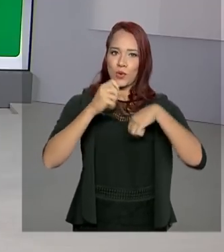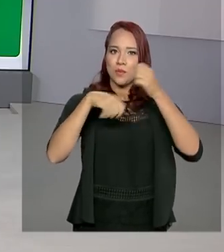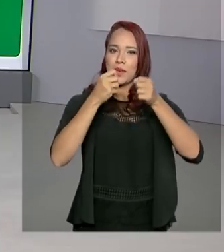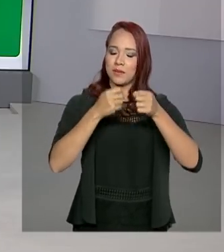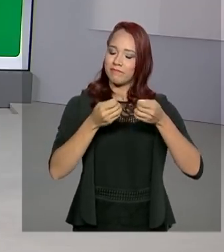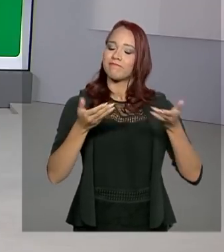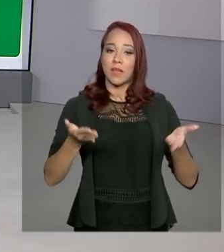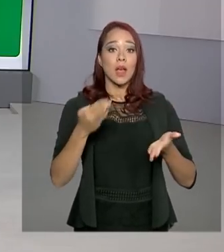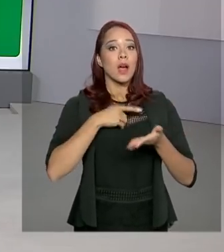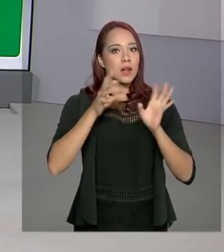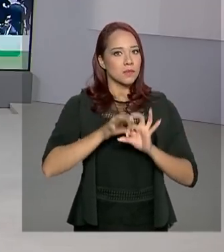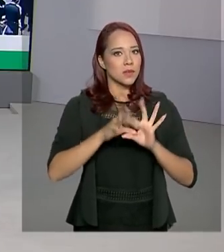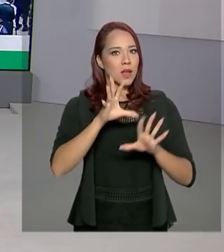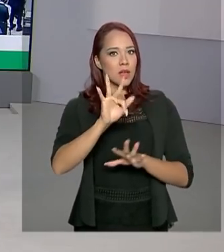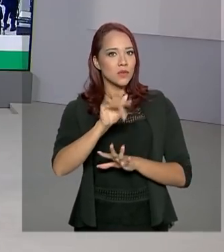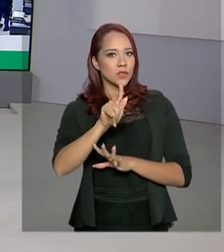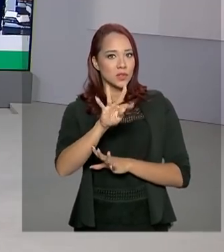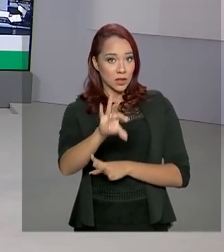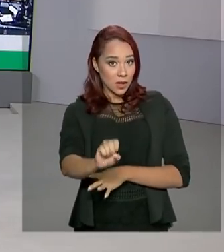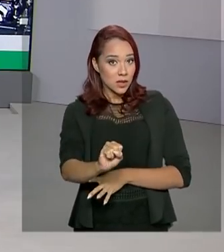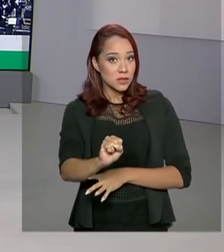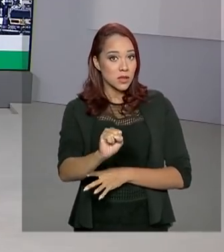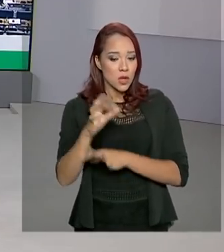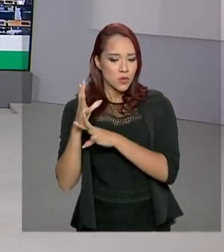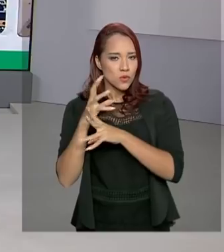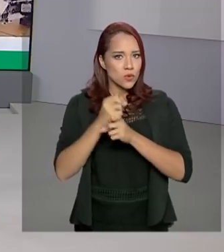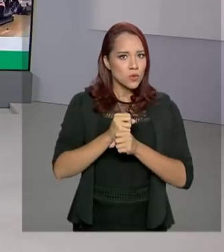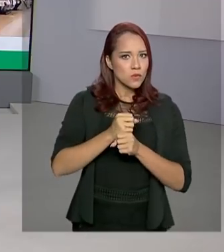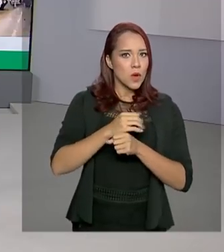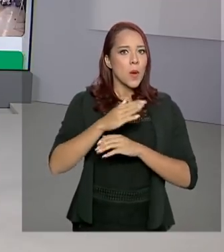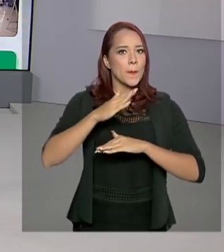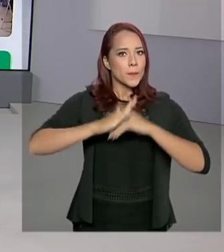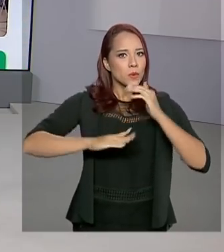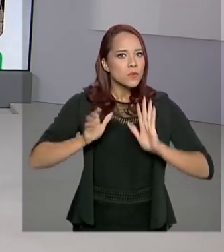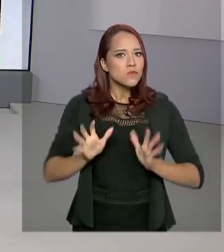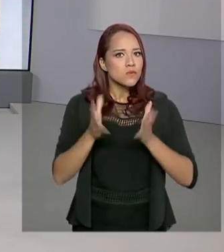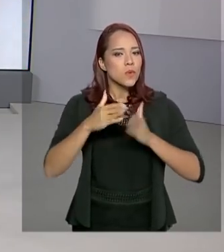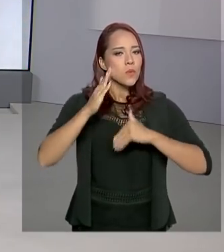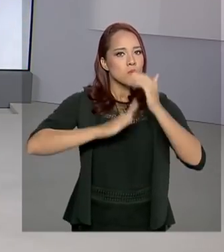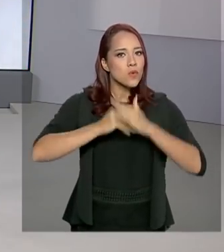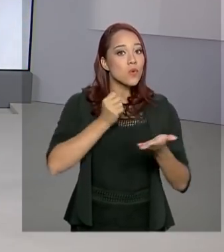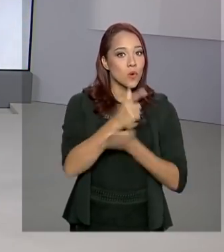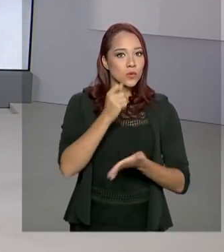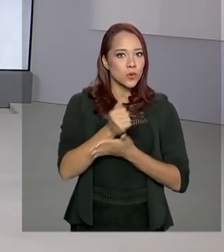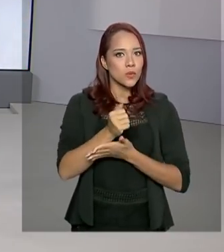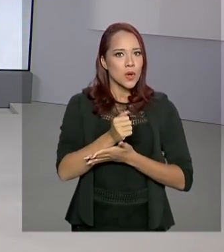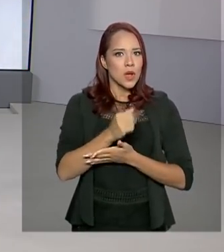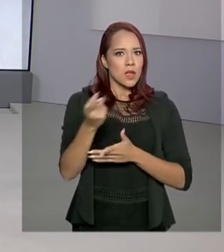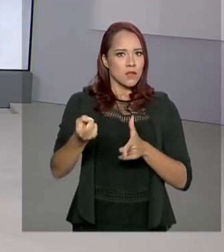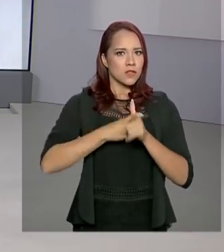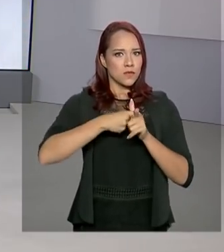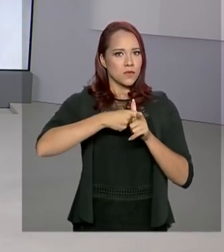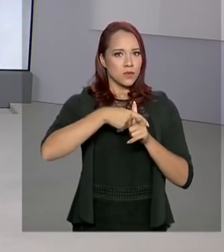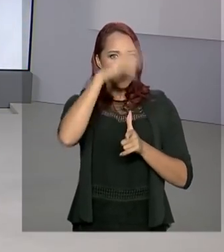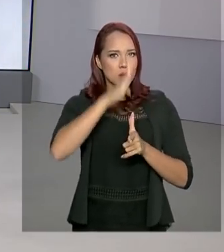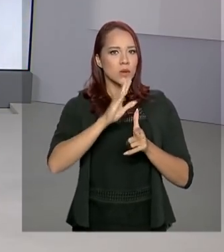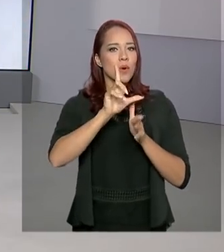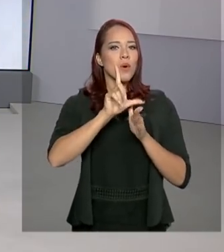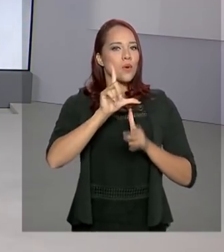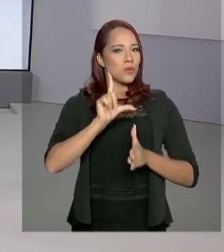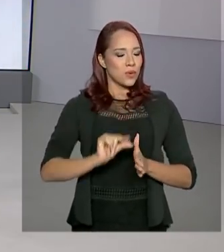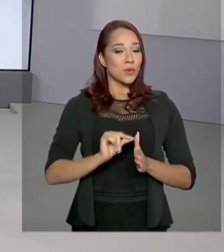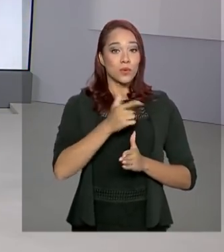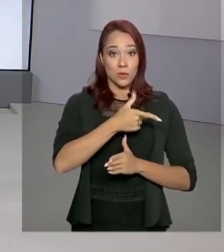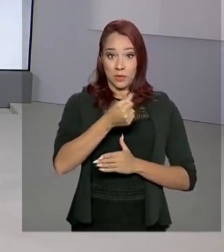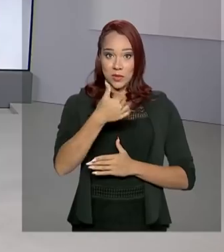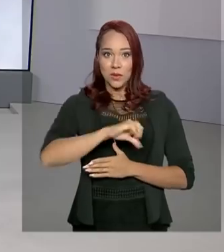Medidas como a liberação do FGTS estimularam a produção e o consumo e acabaram dando um fôlego para as contas do país. Em 2019,